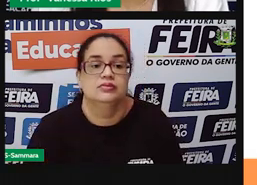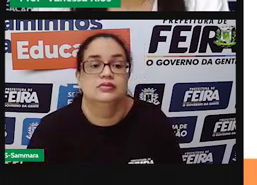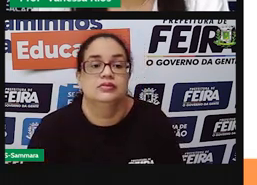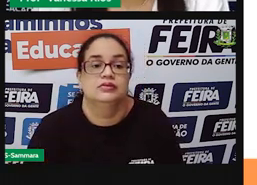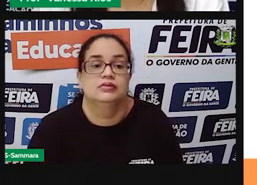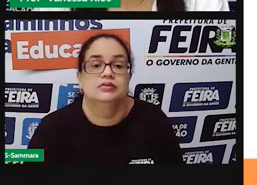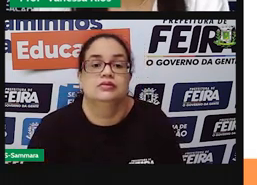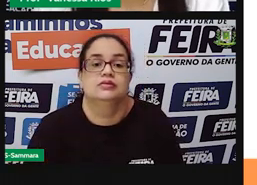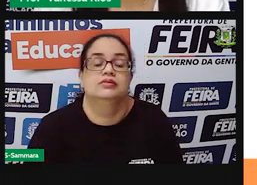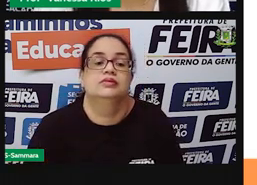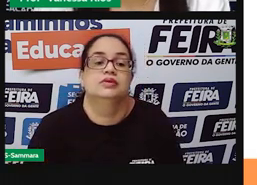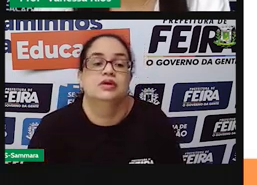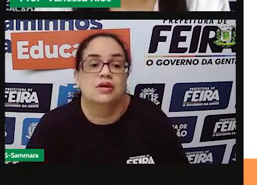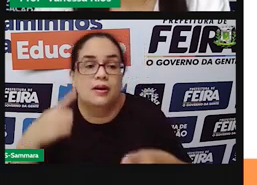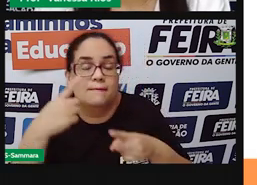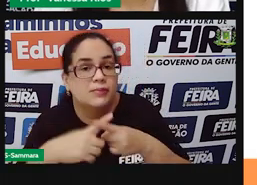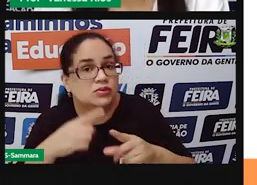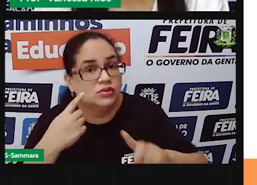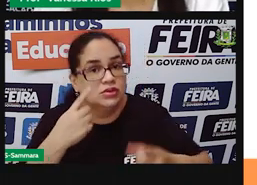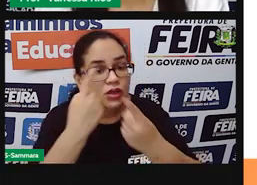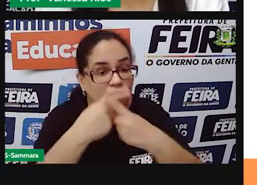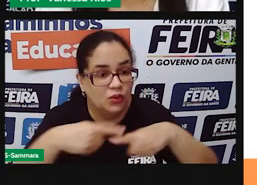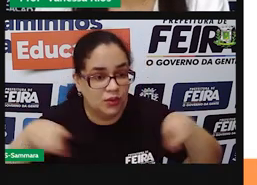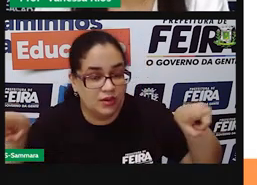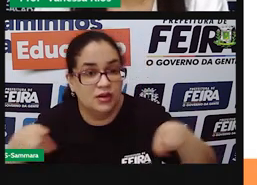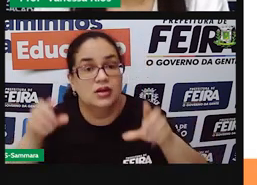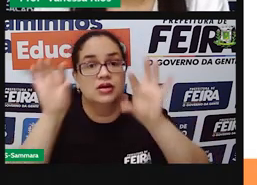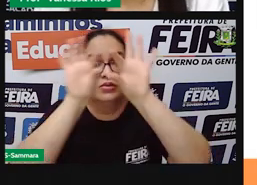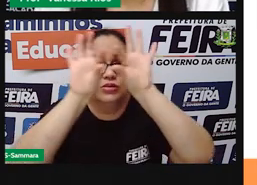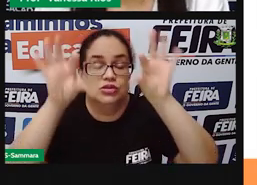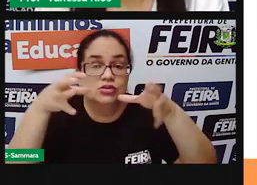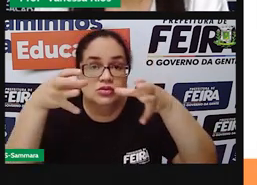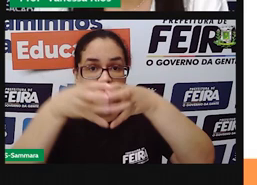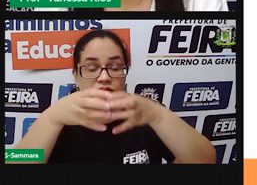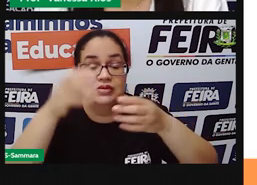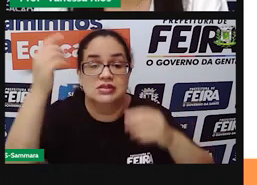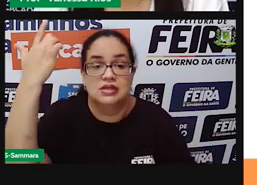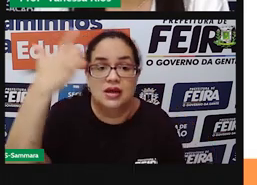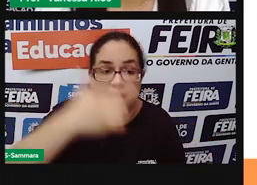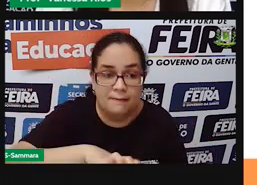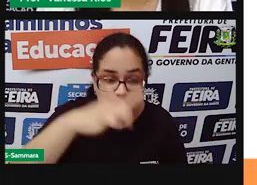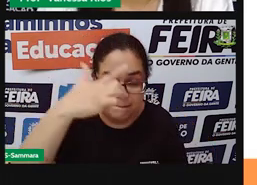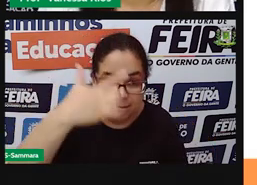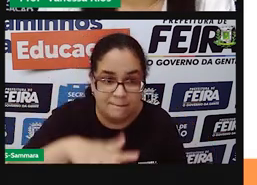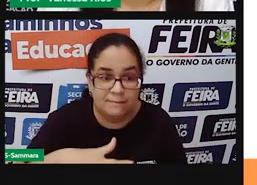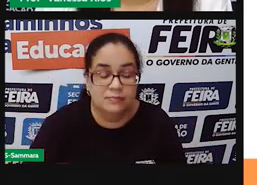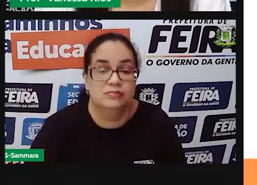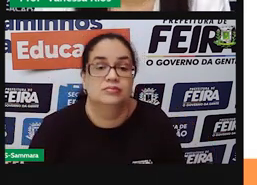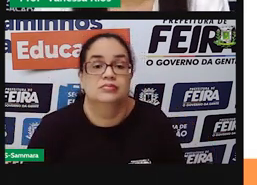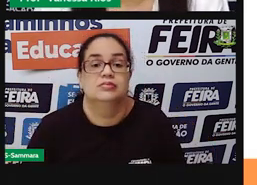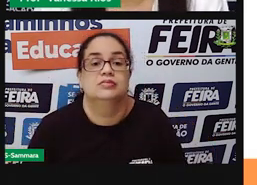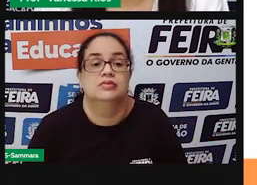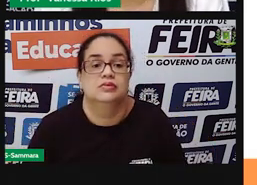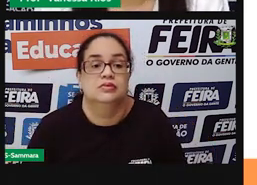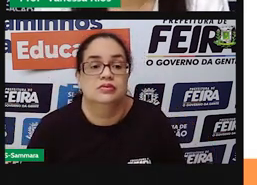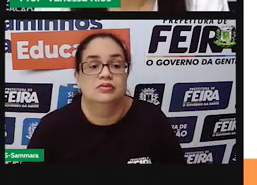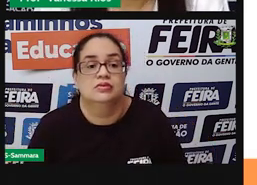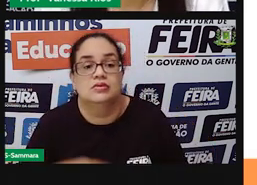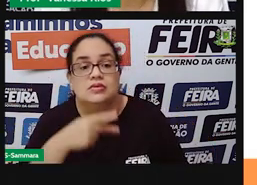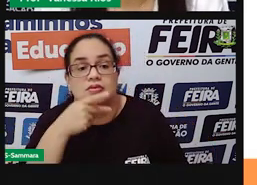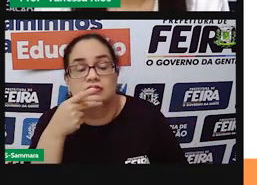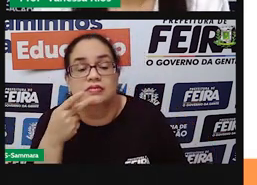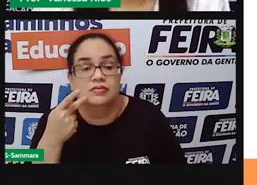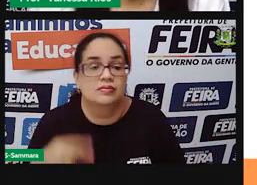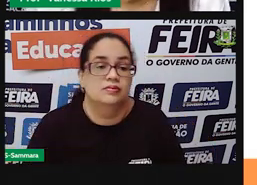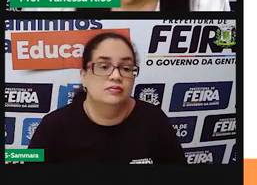repetem, né? Por ser uma canção, há estrofes que se repetem, chamados aí na música de refrão. Então, utilizam aí